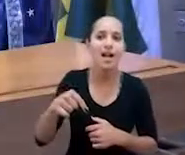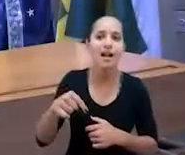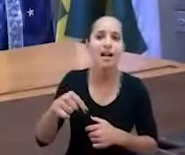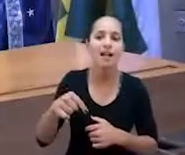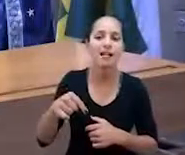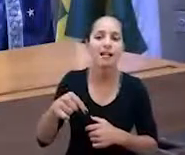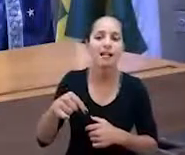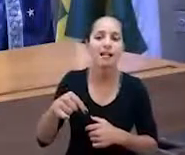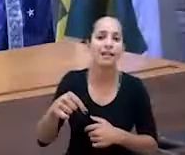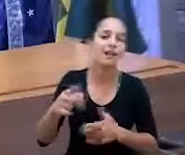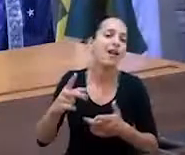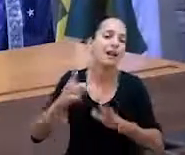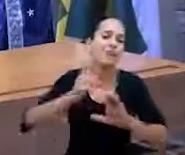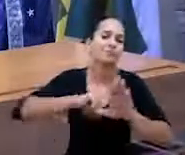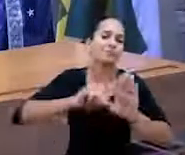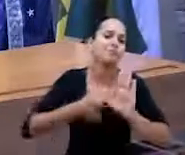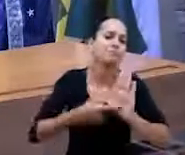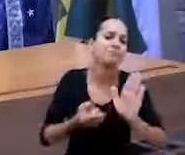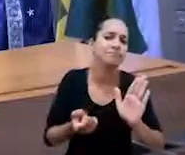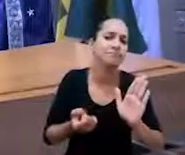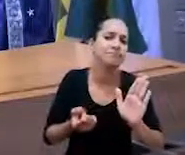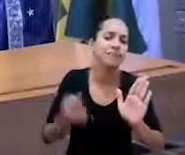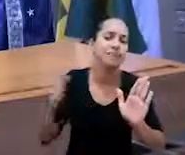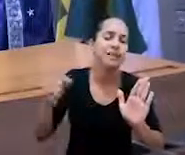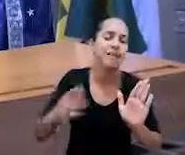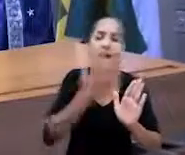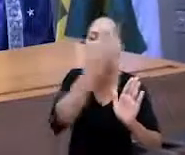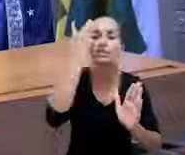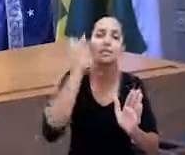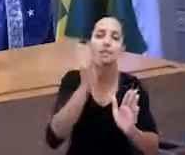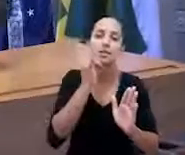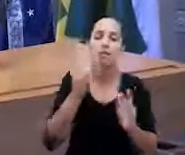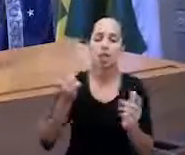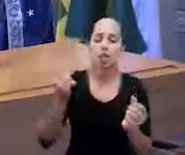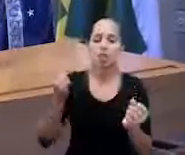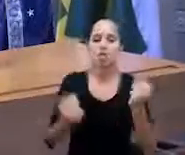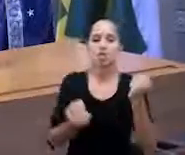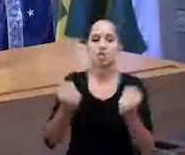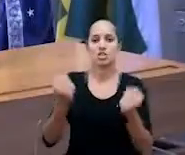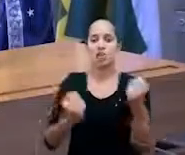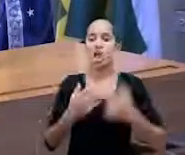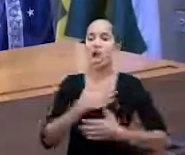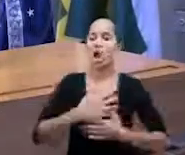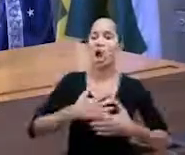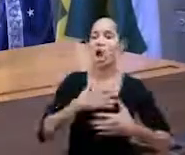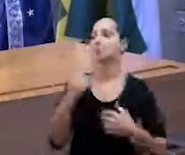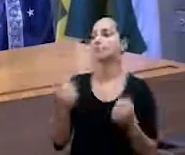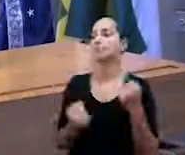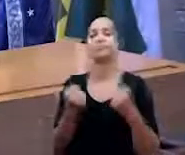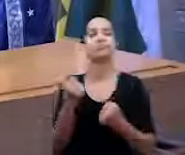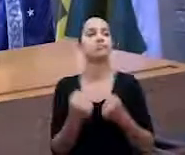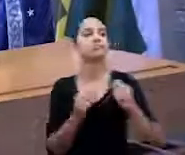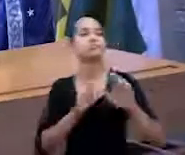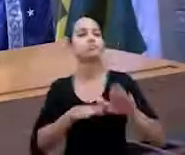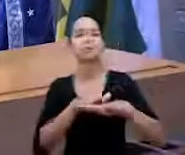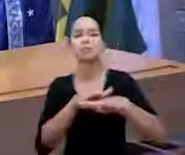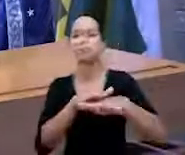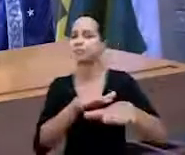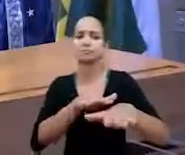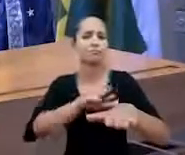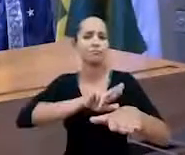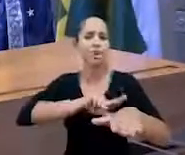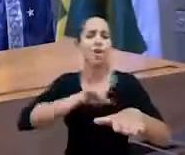rodas. As pessoas não andam de carro aqui porque gostam de andar de carro. Andam porque o transporte público não